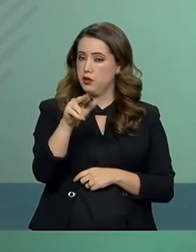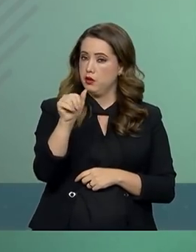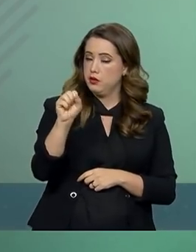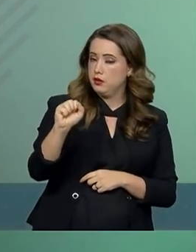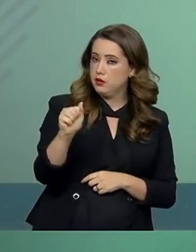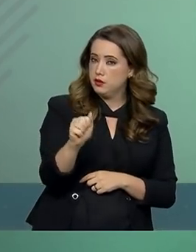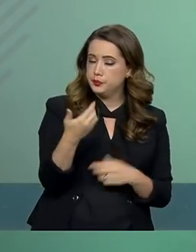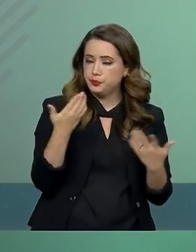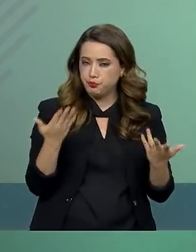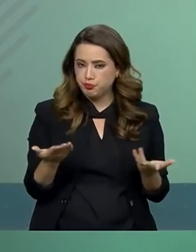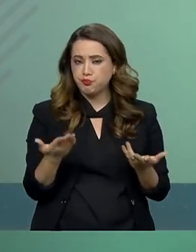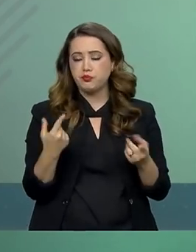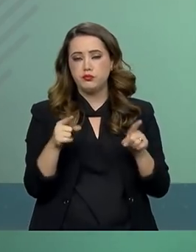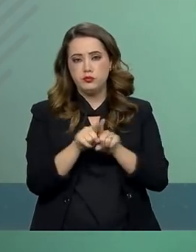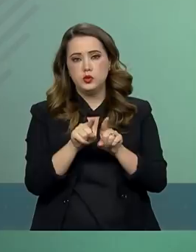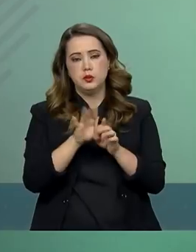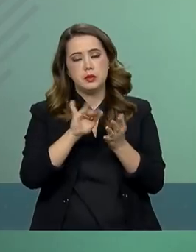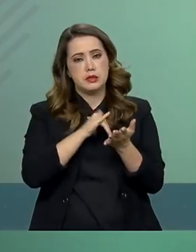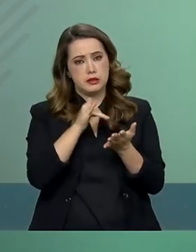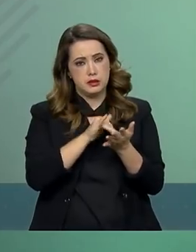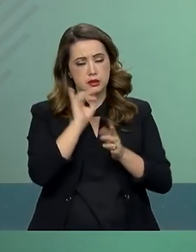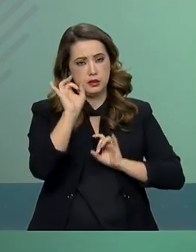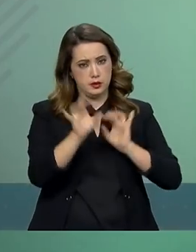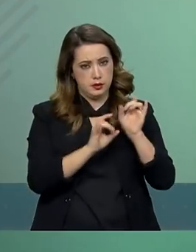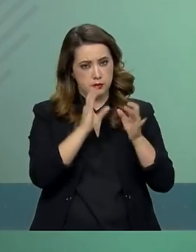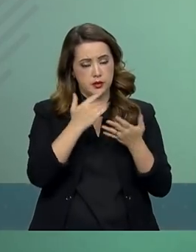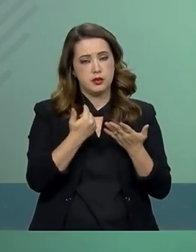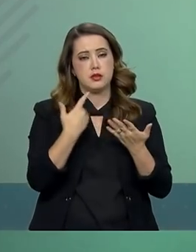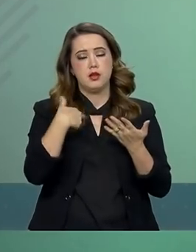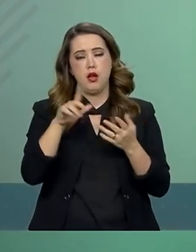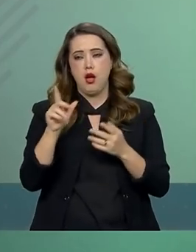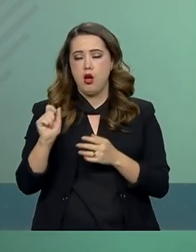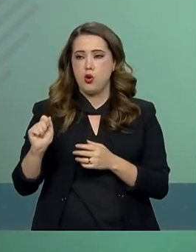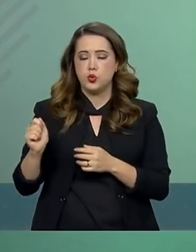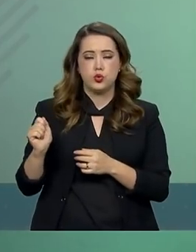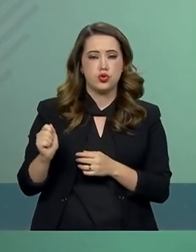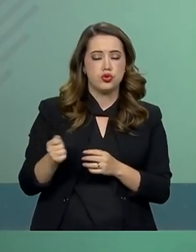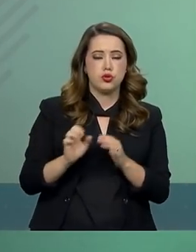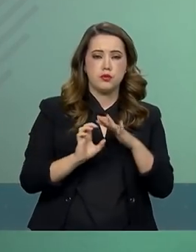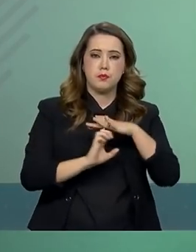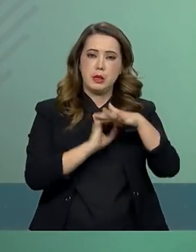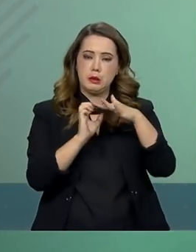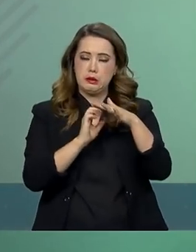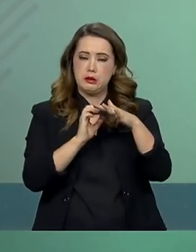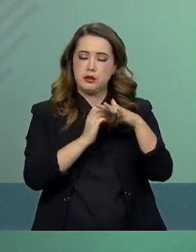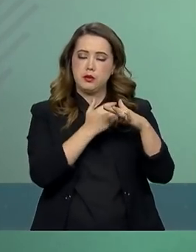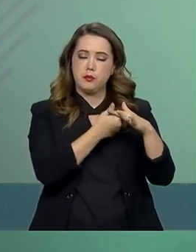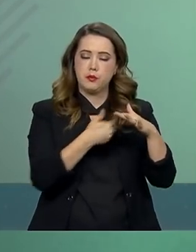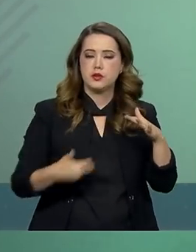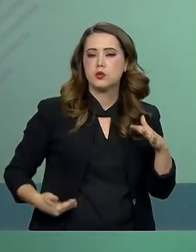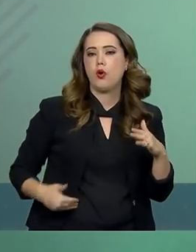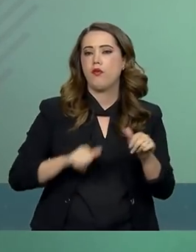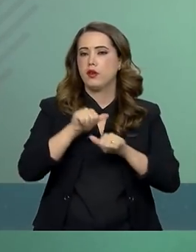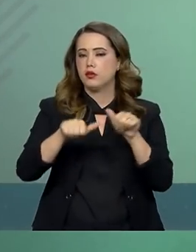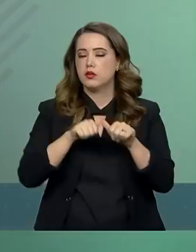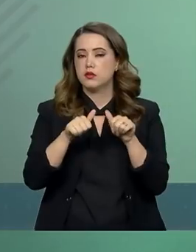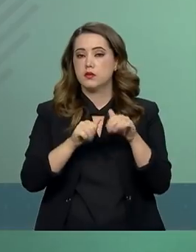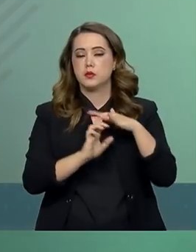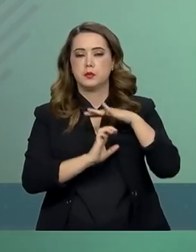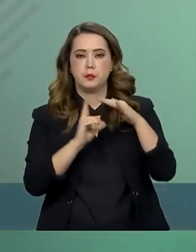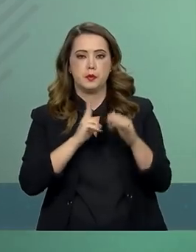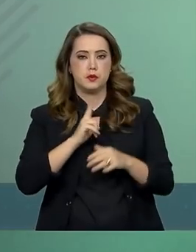especial de Desestatização e Desinvestimento do Ministério da Economia, o senhor Salim Matar.